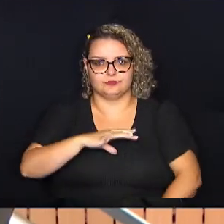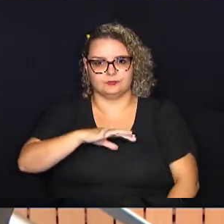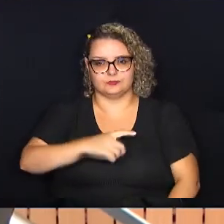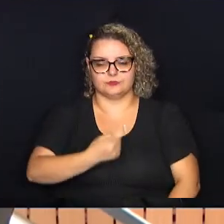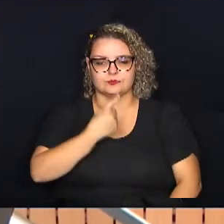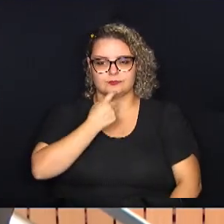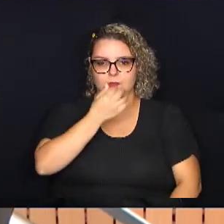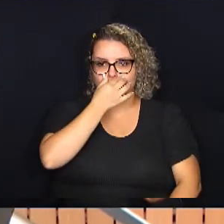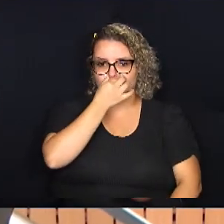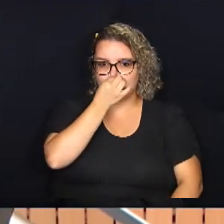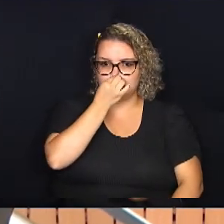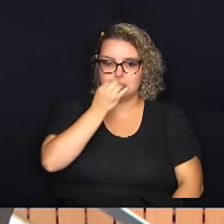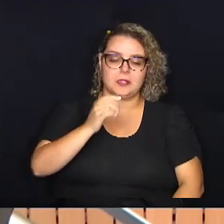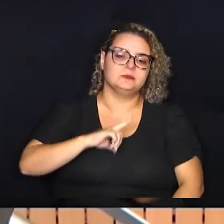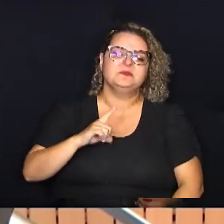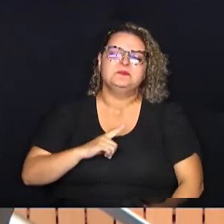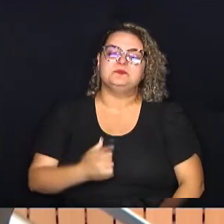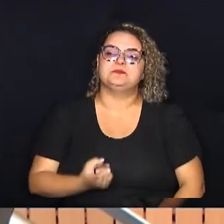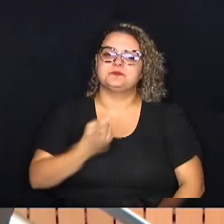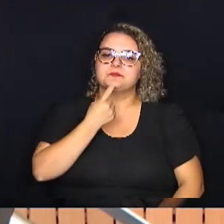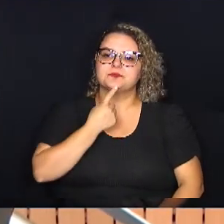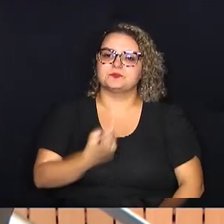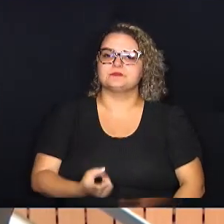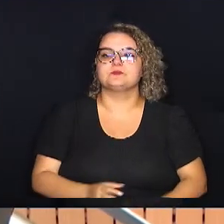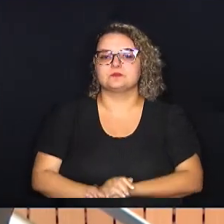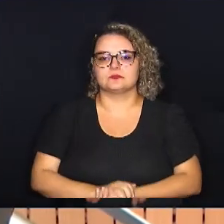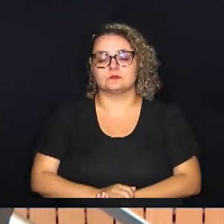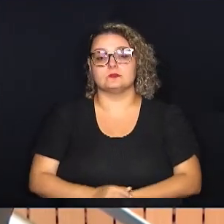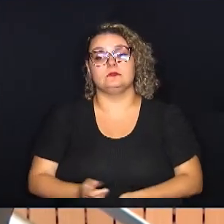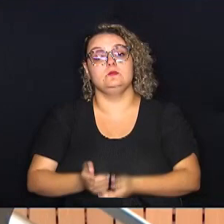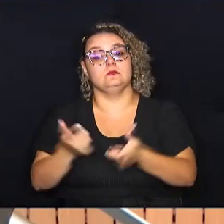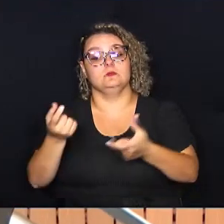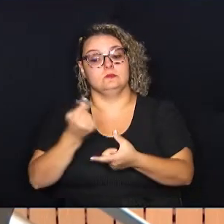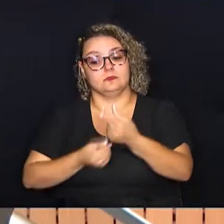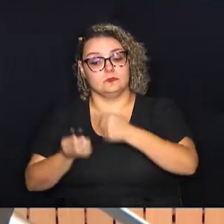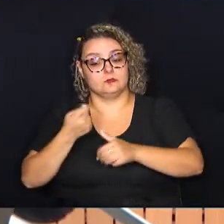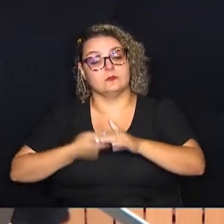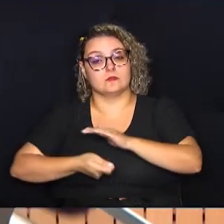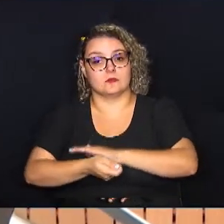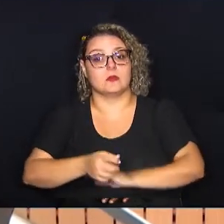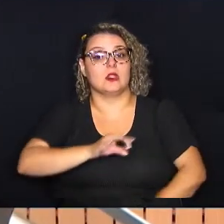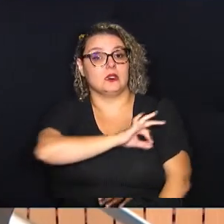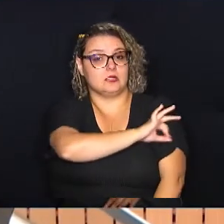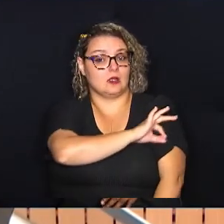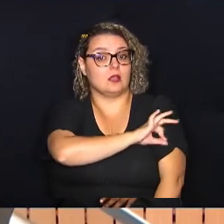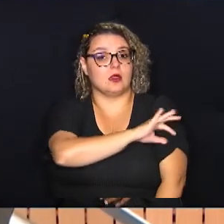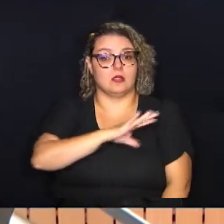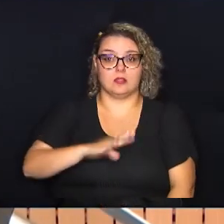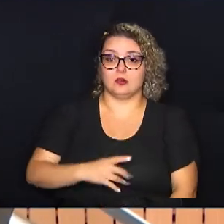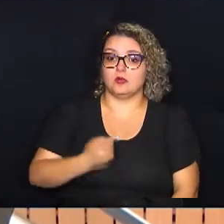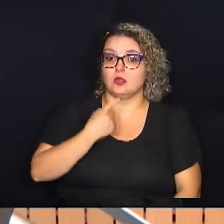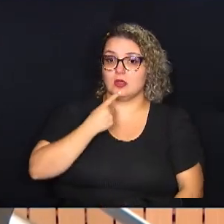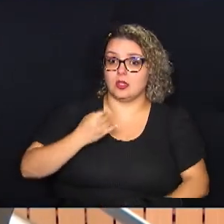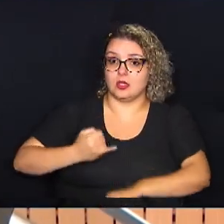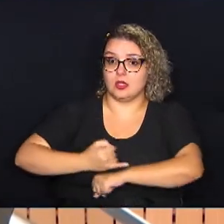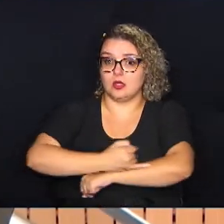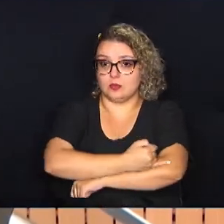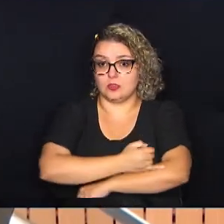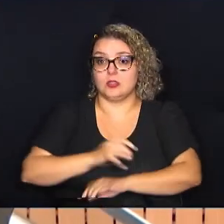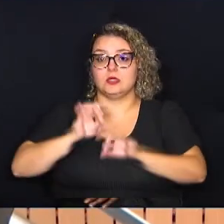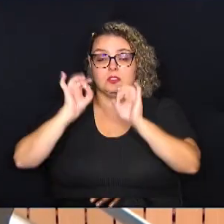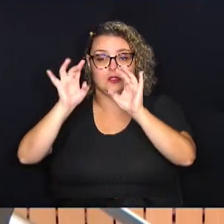na cidade. Nós estamos tendo na cidade de Campinas um dos maiores investimentos da Prefeitura Municipal em